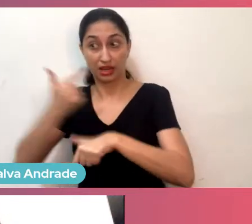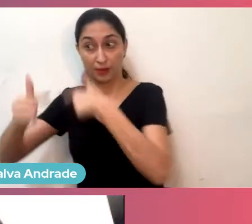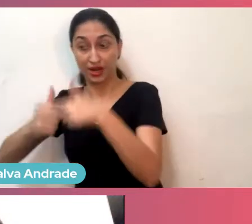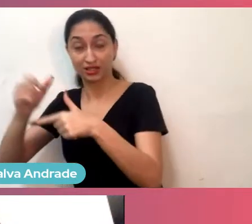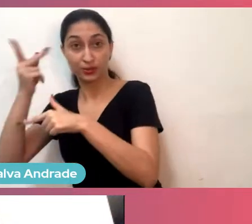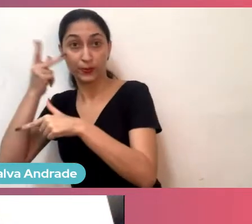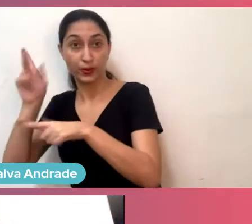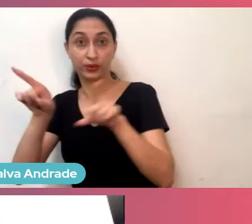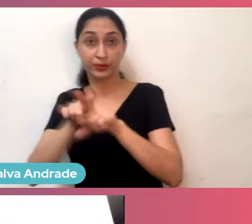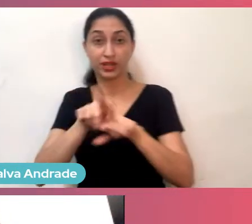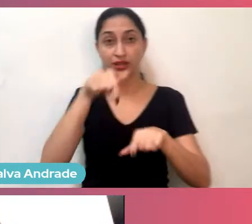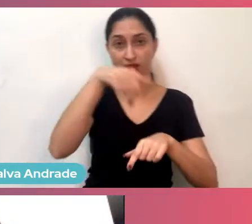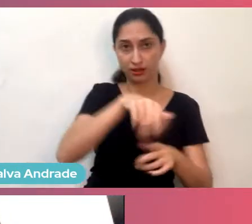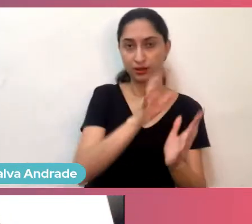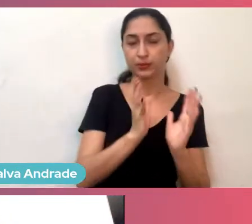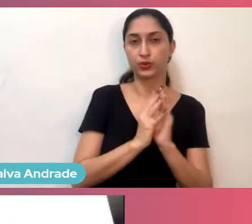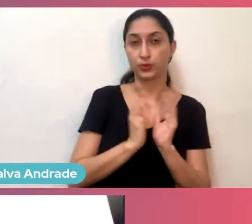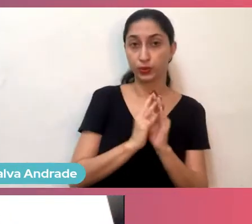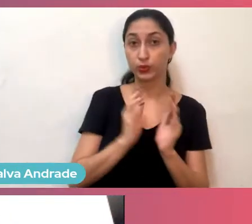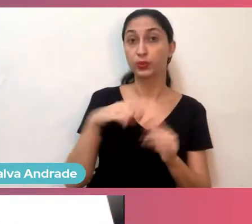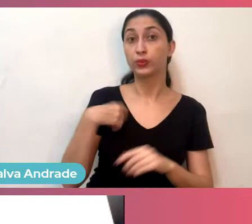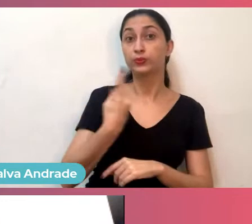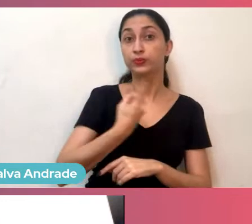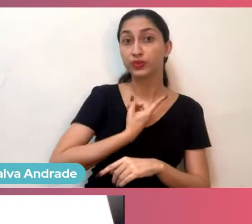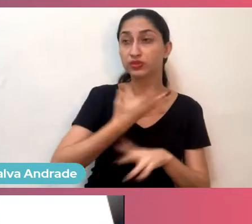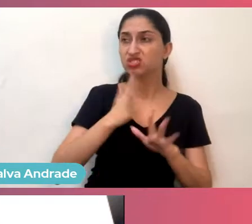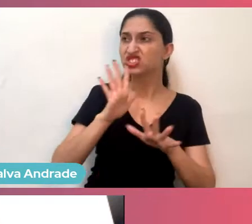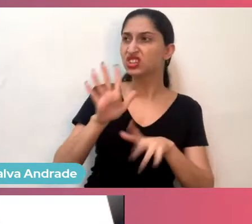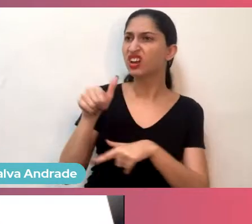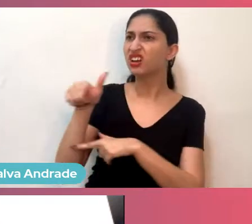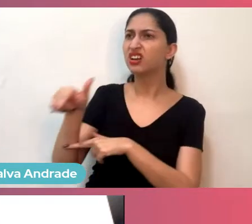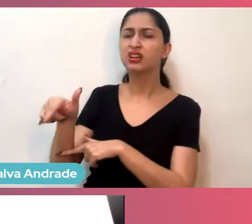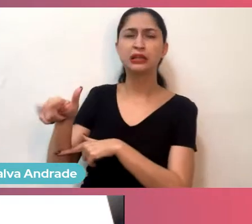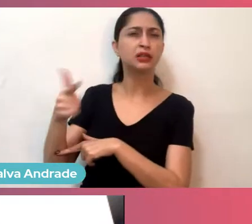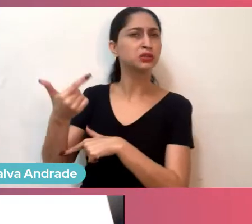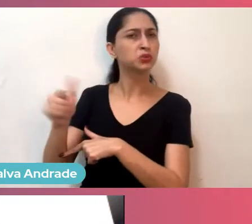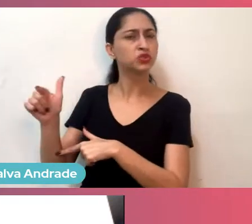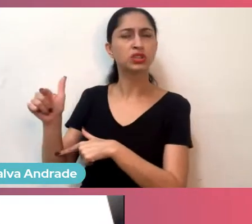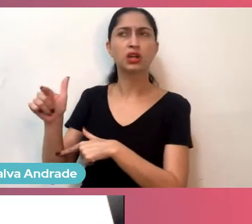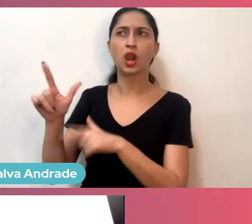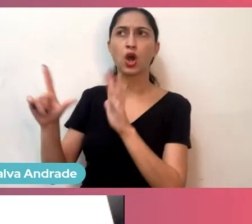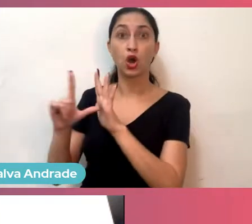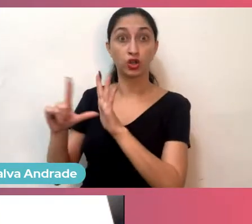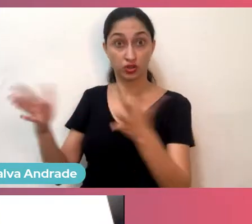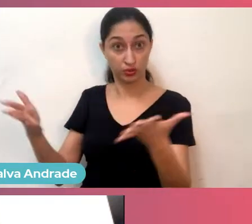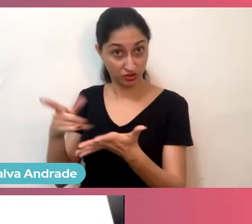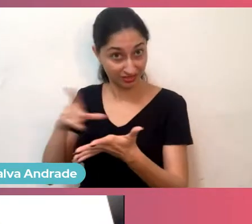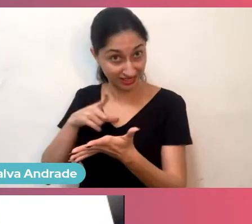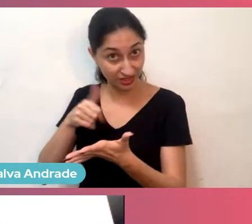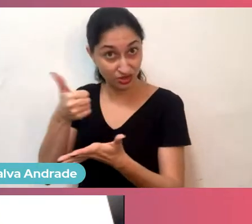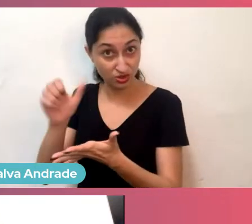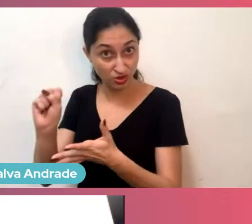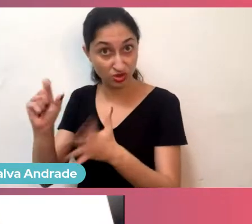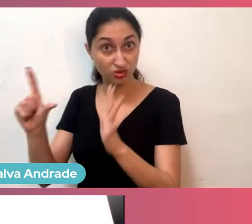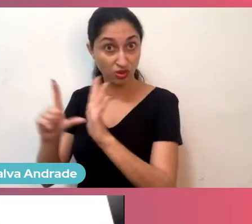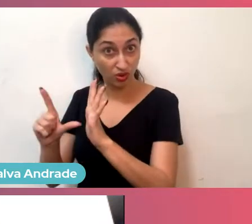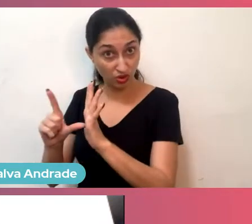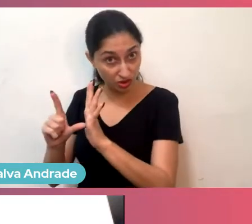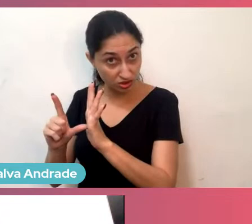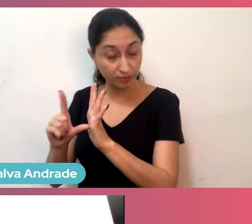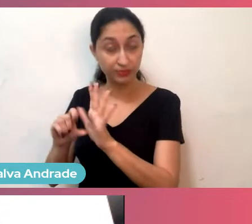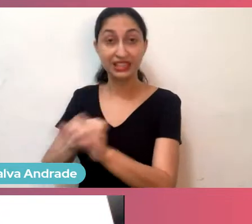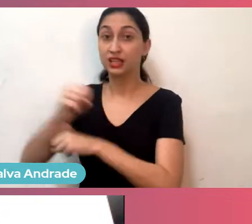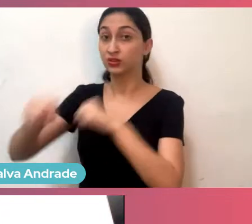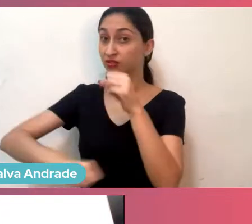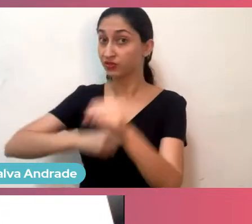a gente começou lá sem atender nenhuma loja, hoje a gente atende 18 lojas e até o começo de julho do próximo ano a gente vai